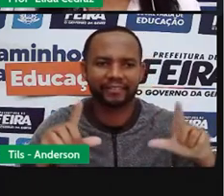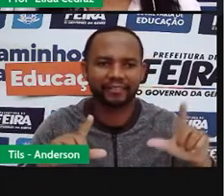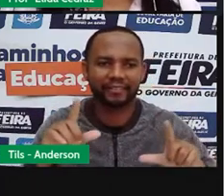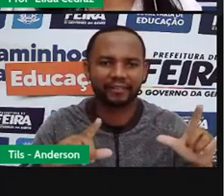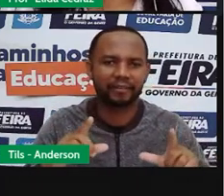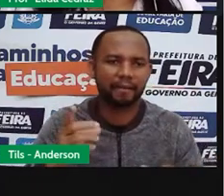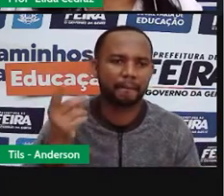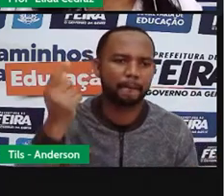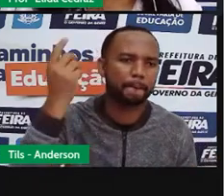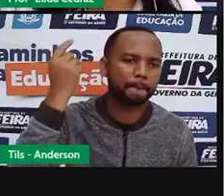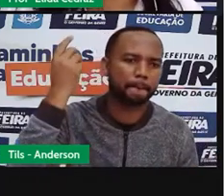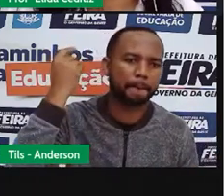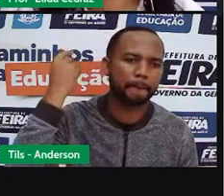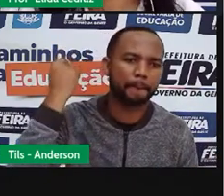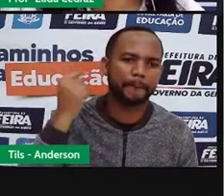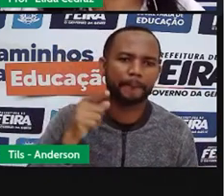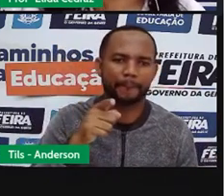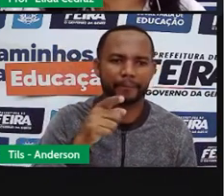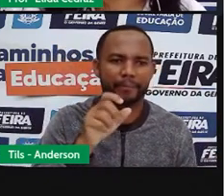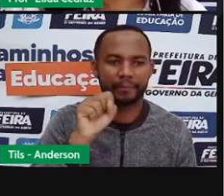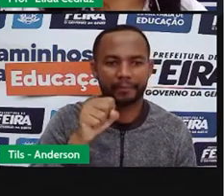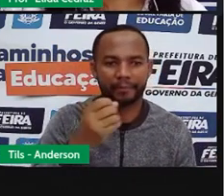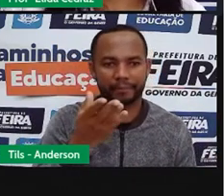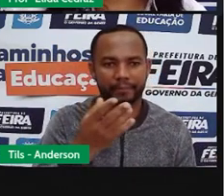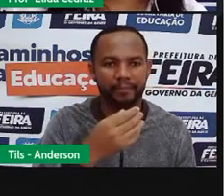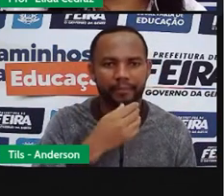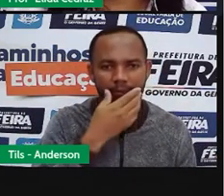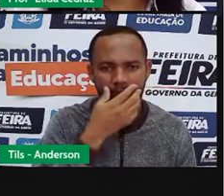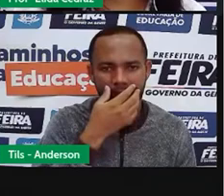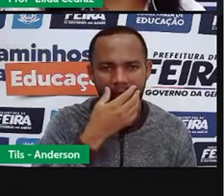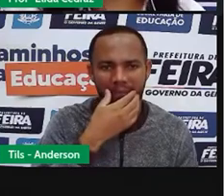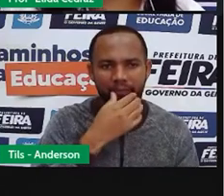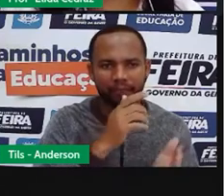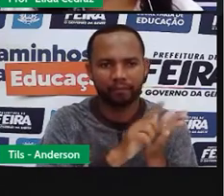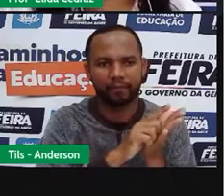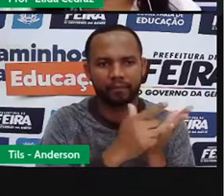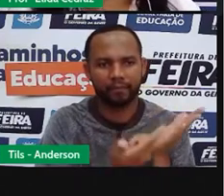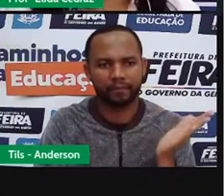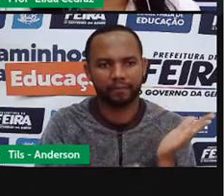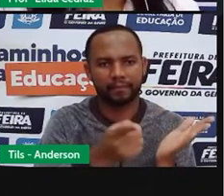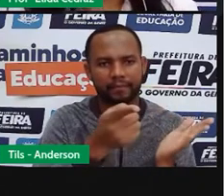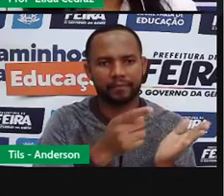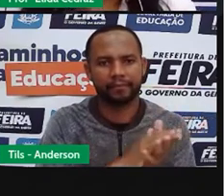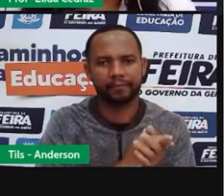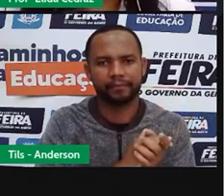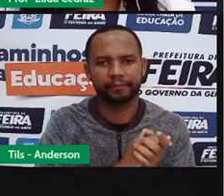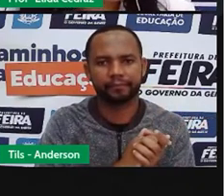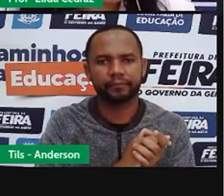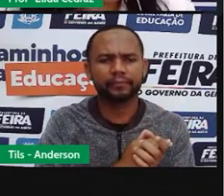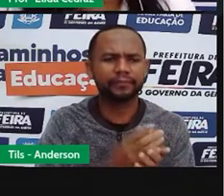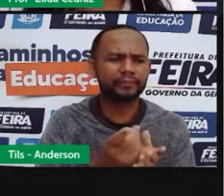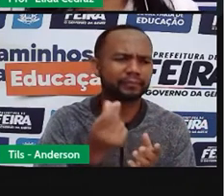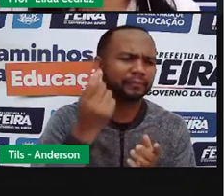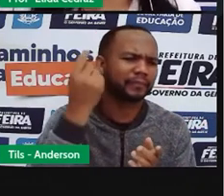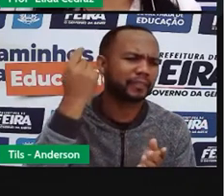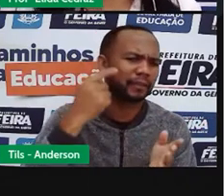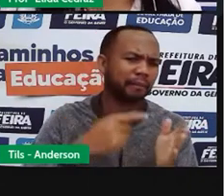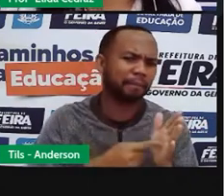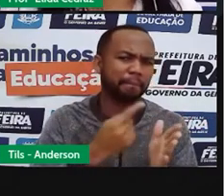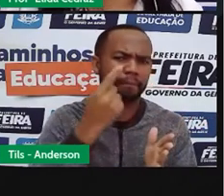TV, antigamente, era assim. Jornal impresso, um dos primeiros